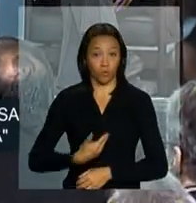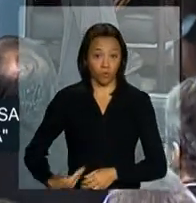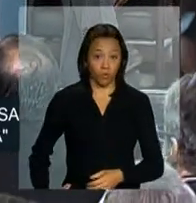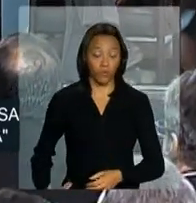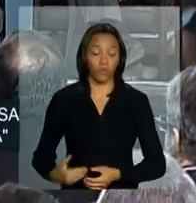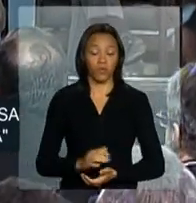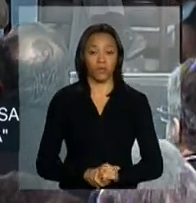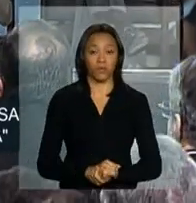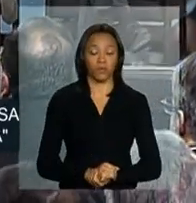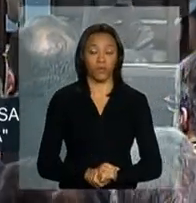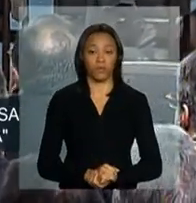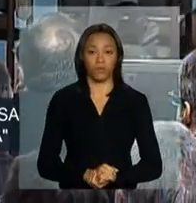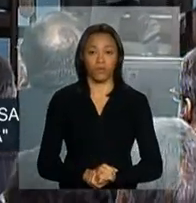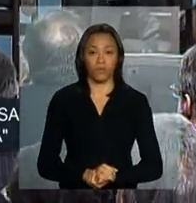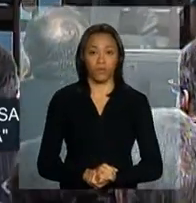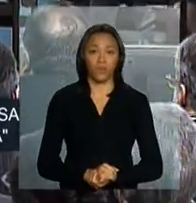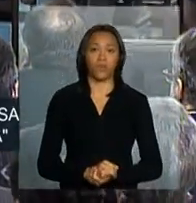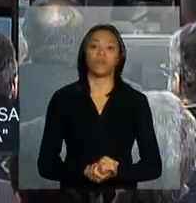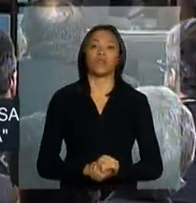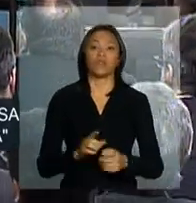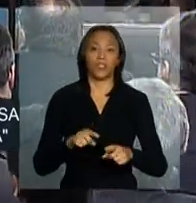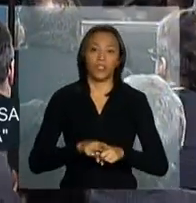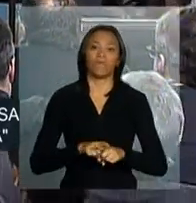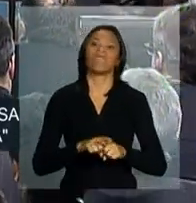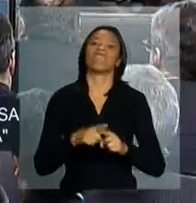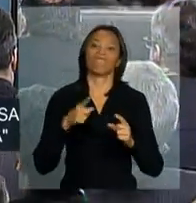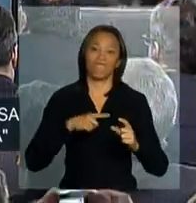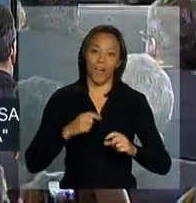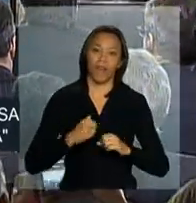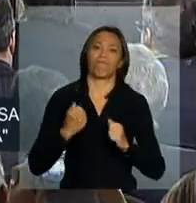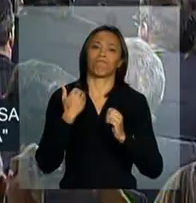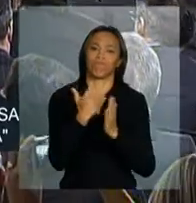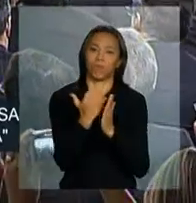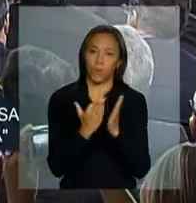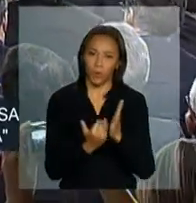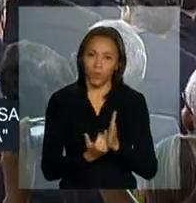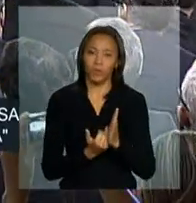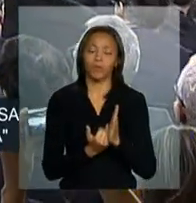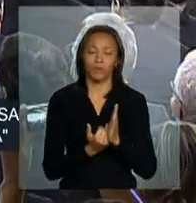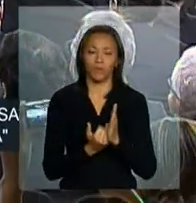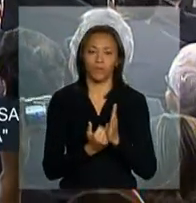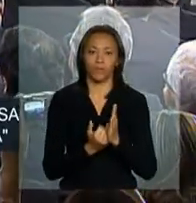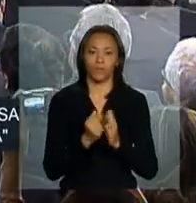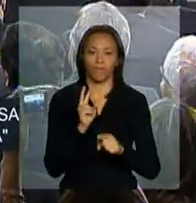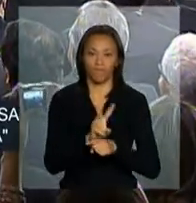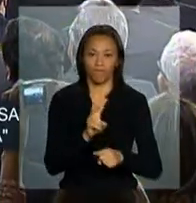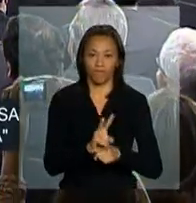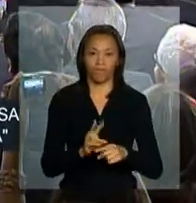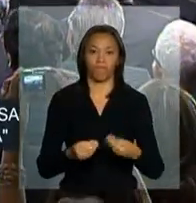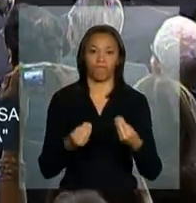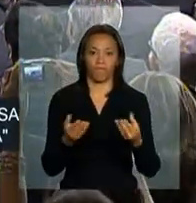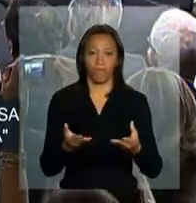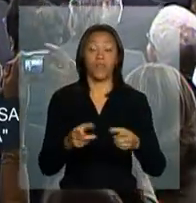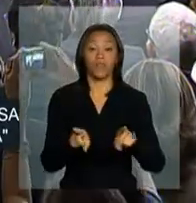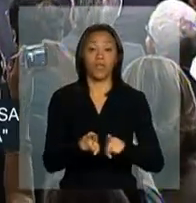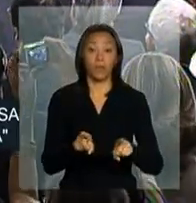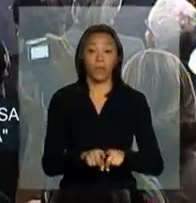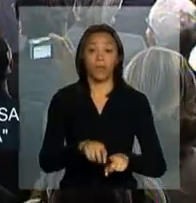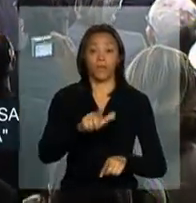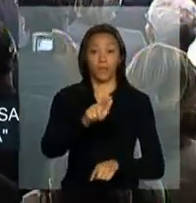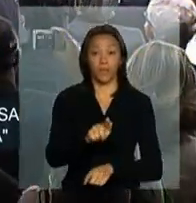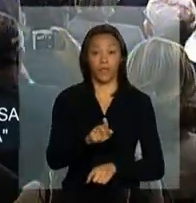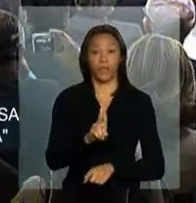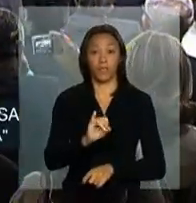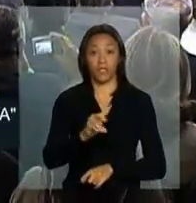à frente o programa Minha Casa Minha Vida. Cumprimento também o Guido Mantega,